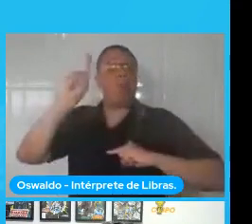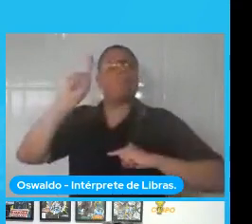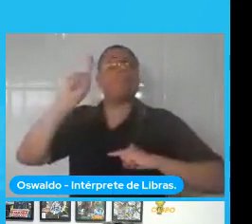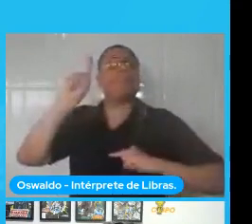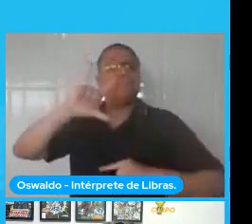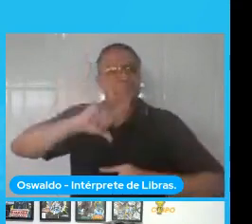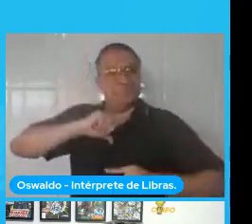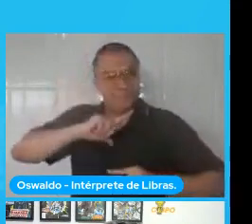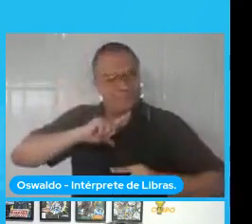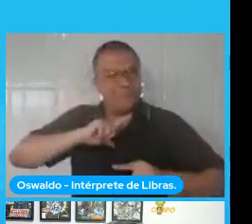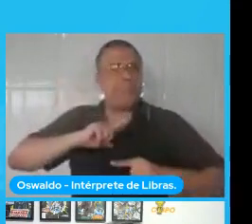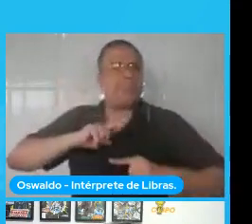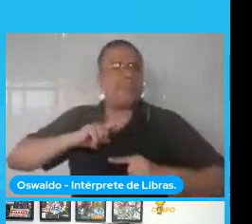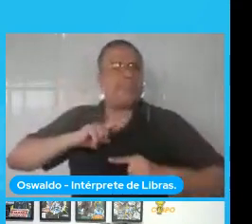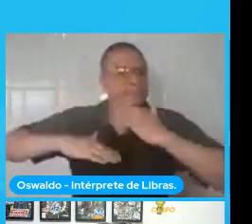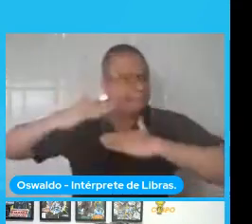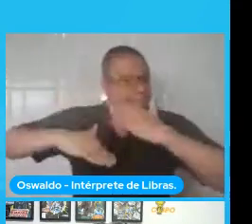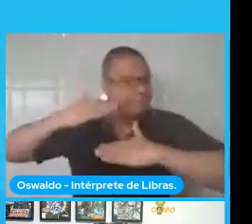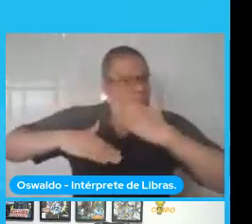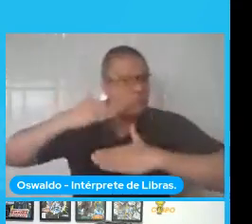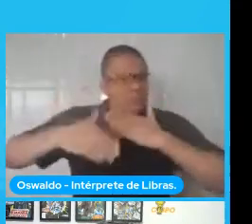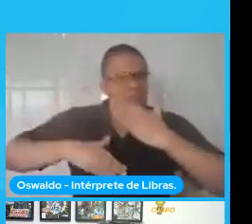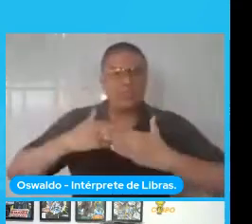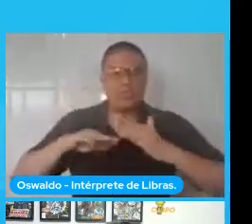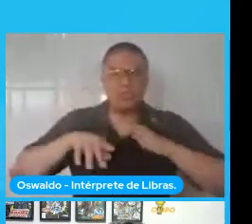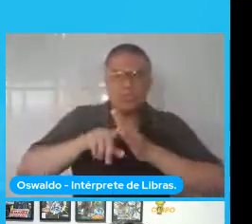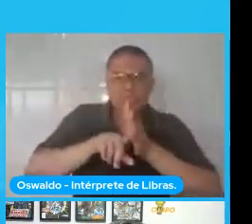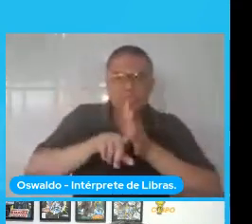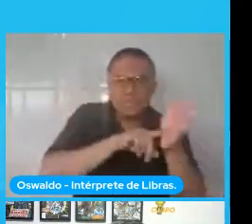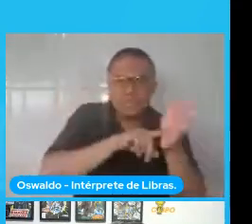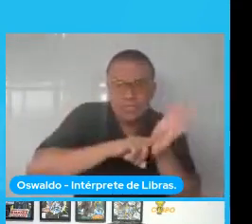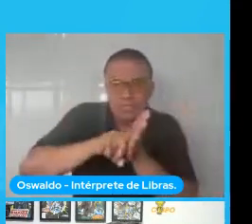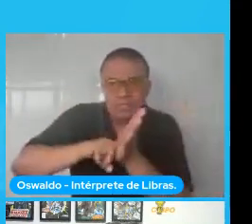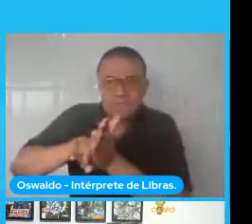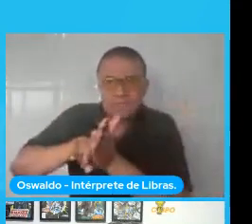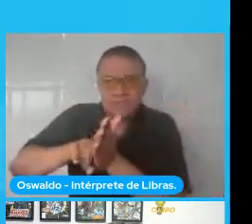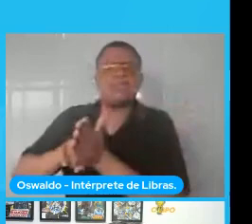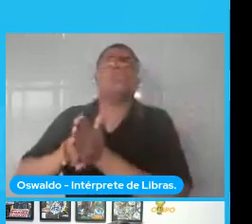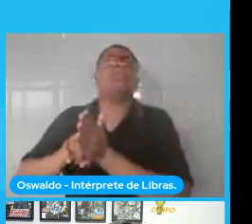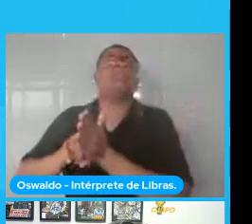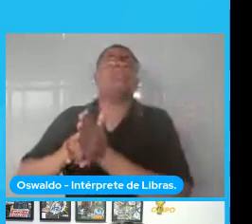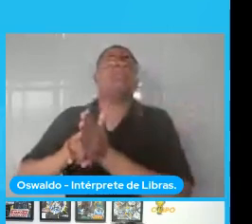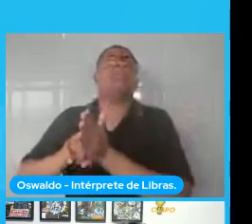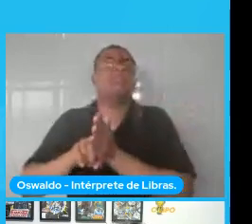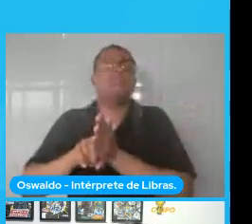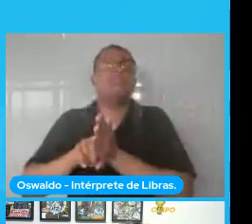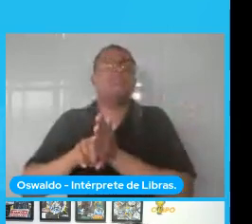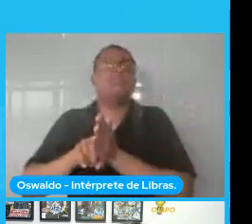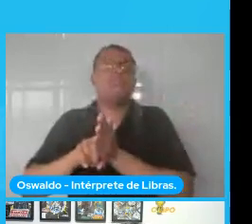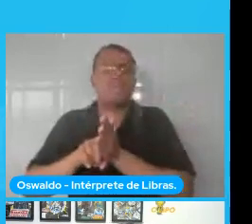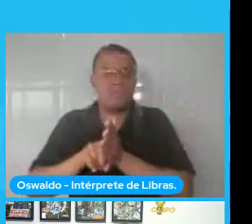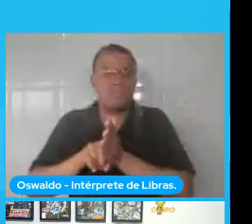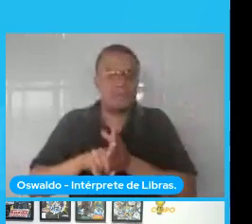do estudo e da potência de máquina que a gente tem hoje em dia.